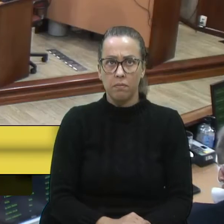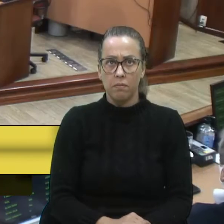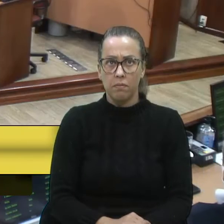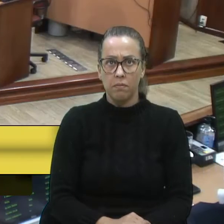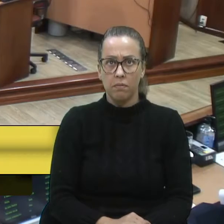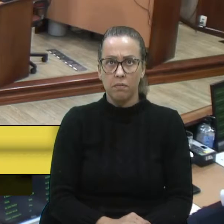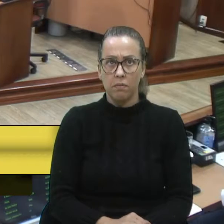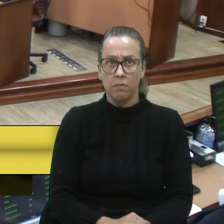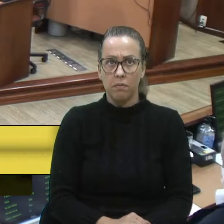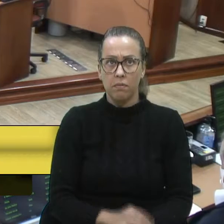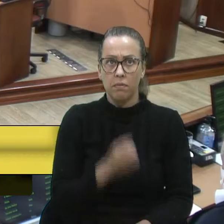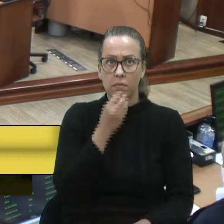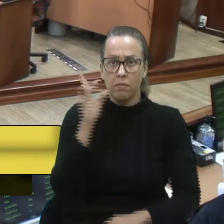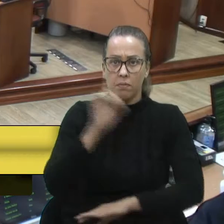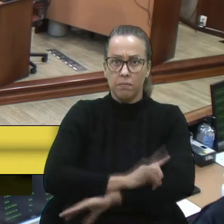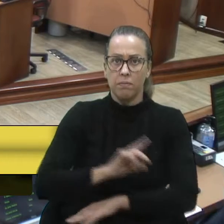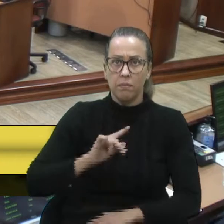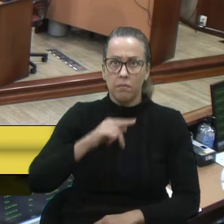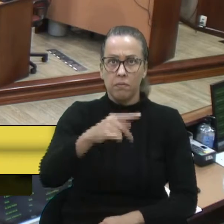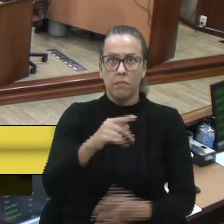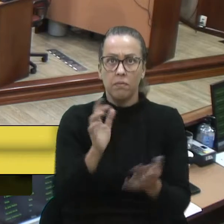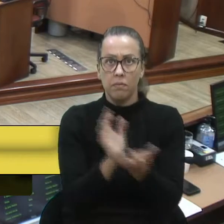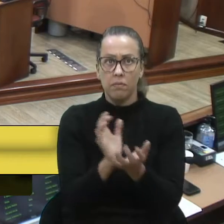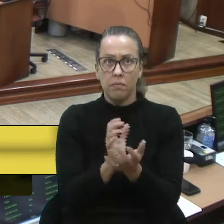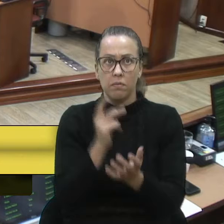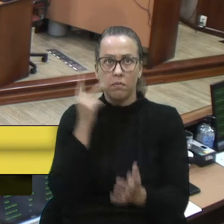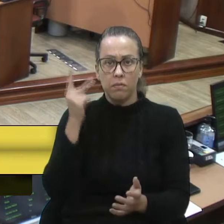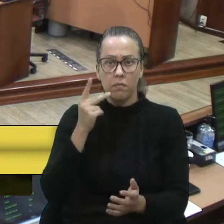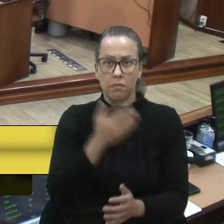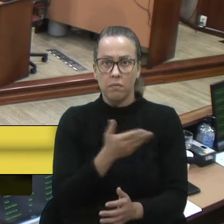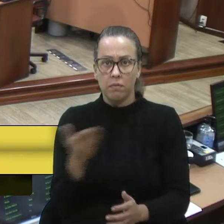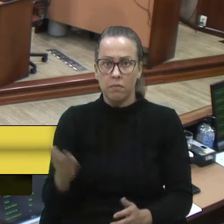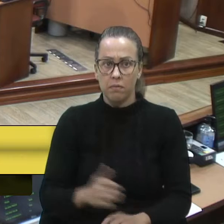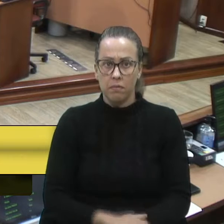Bom dia, senhor presidente, bom dia, nobres colegas vereadores.